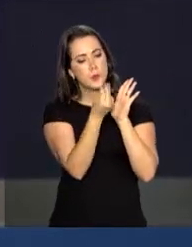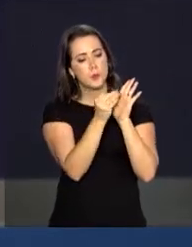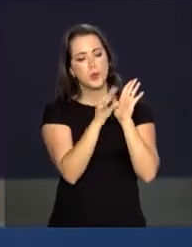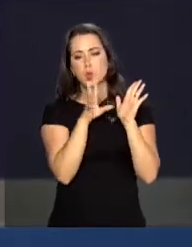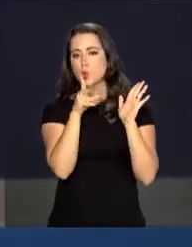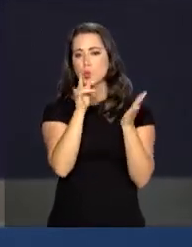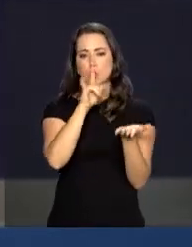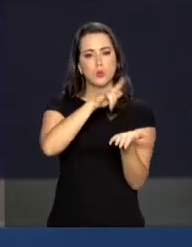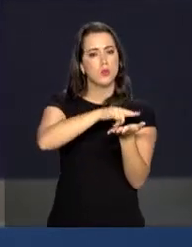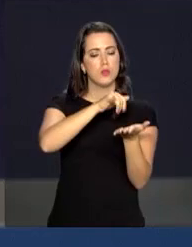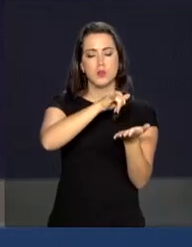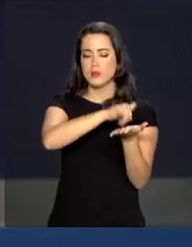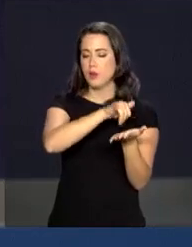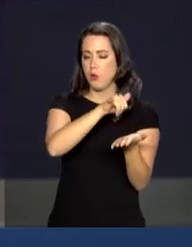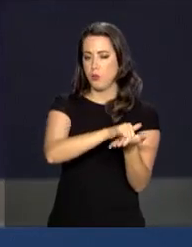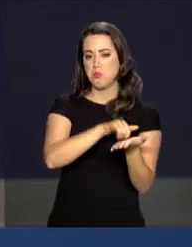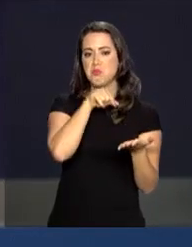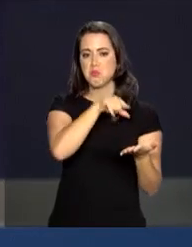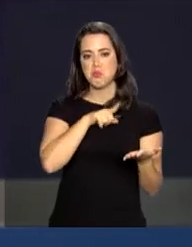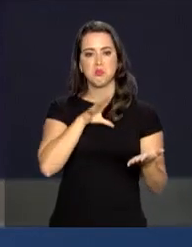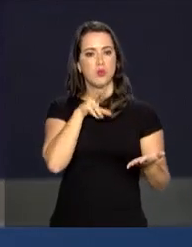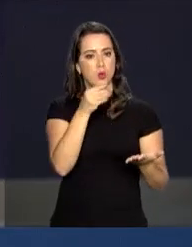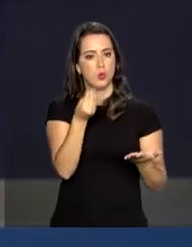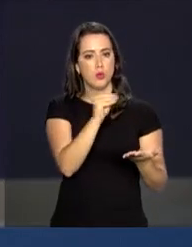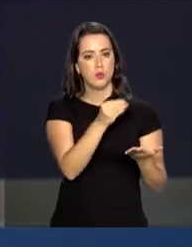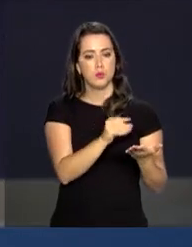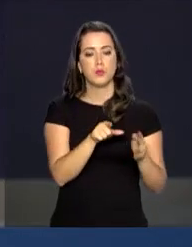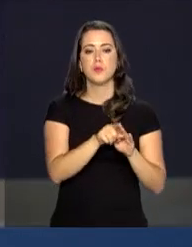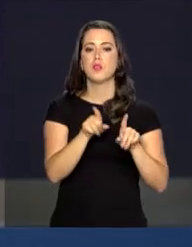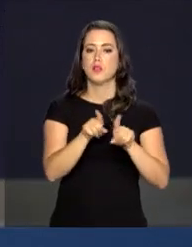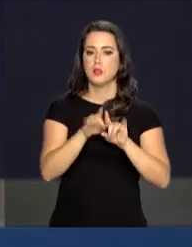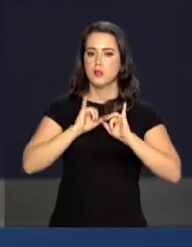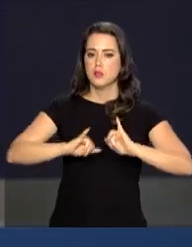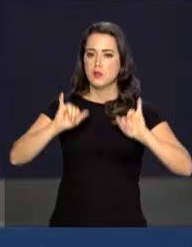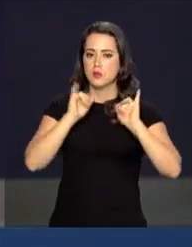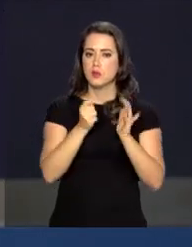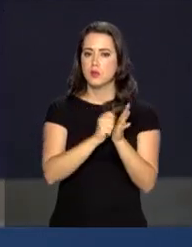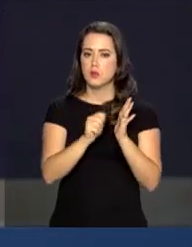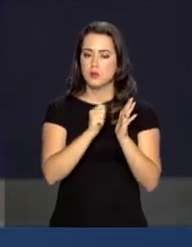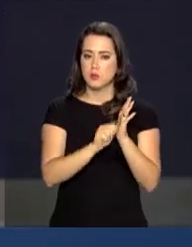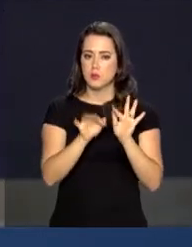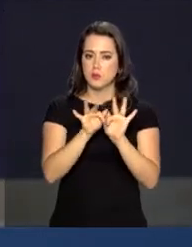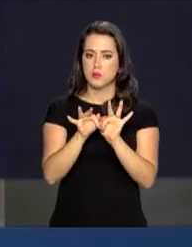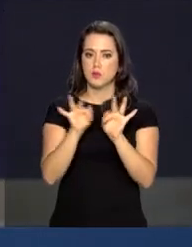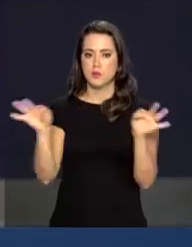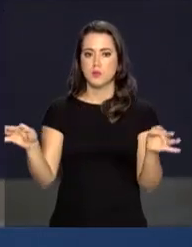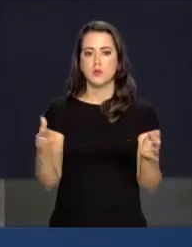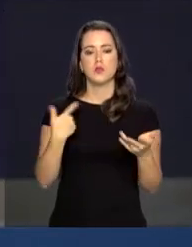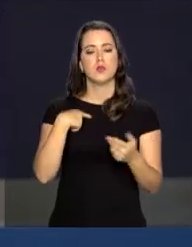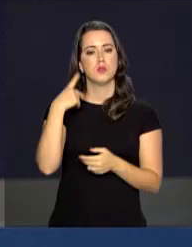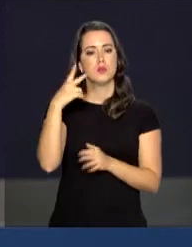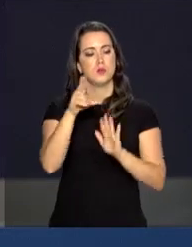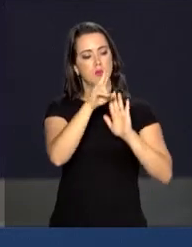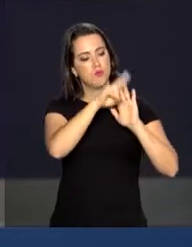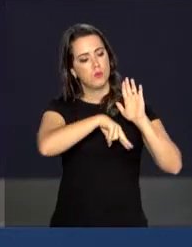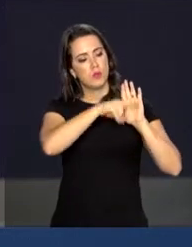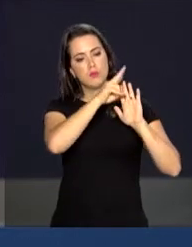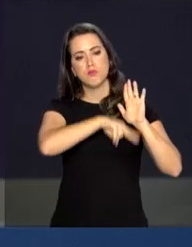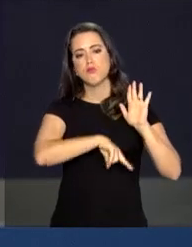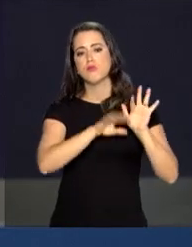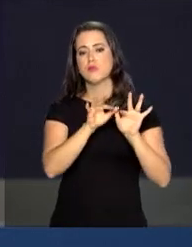poucos cliques pelo celular. Além do lançamento do aplicativo, o presidente assinou atos para simplificar e